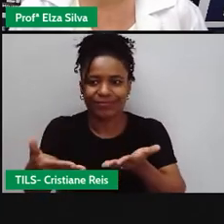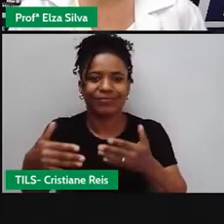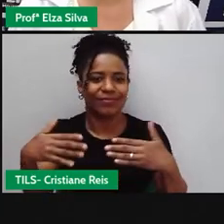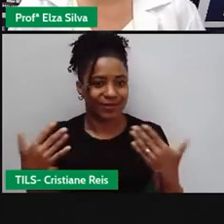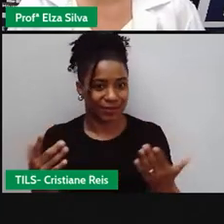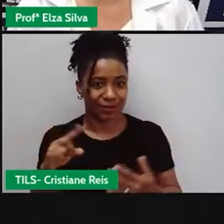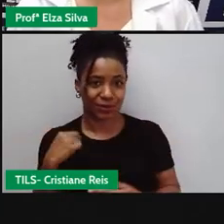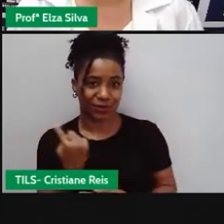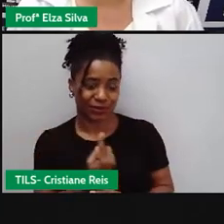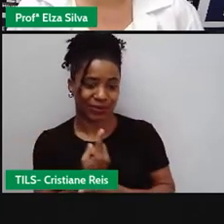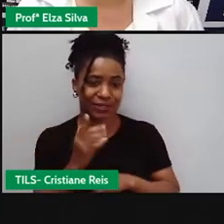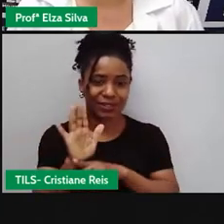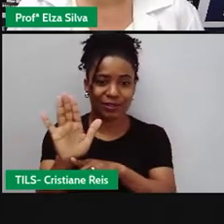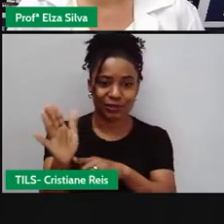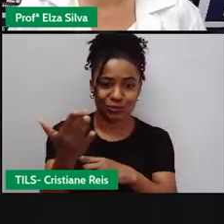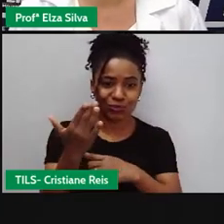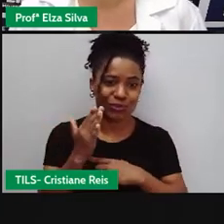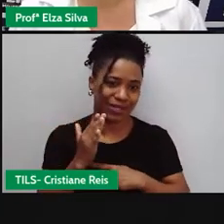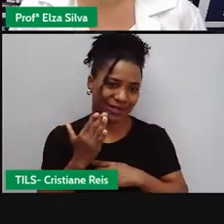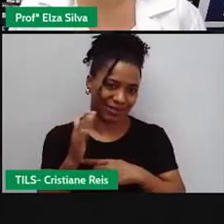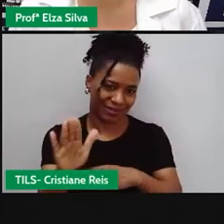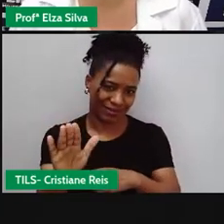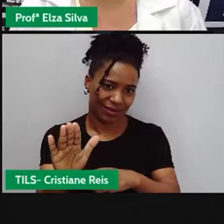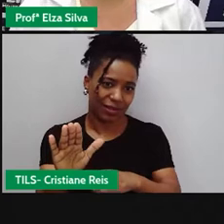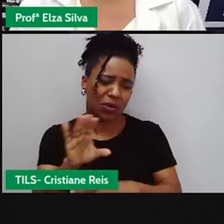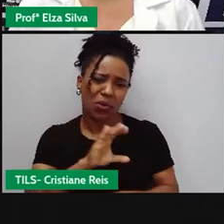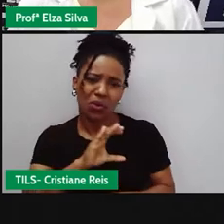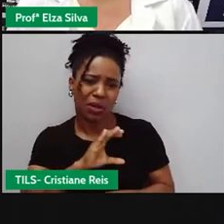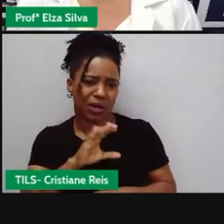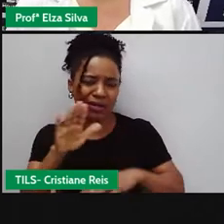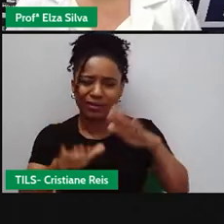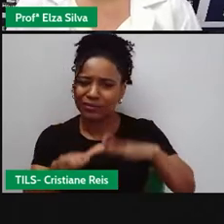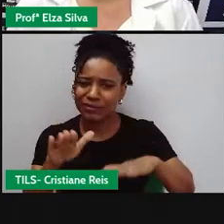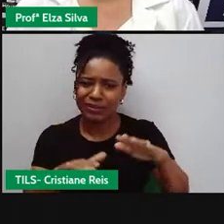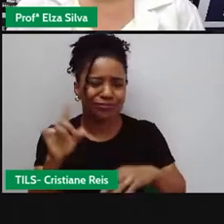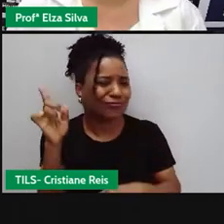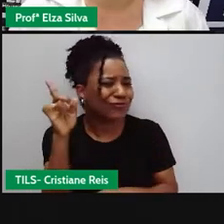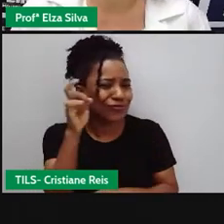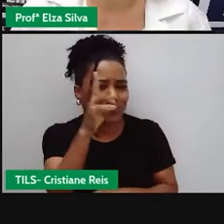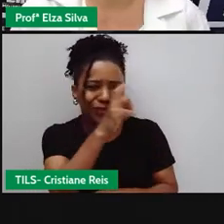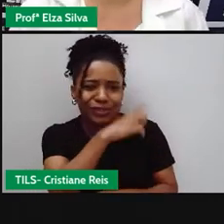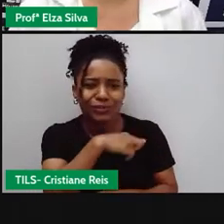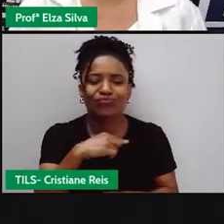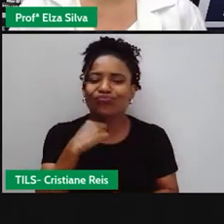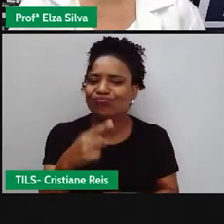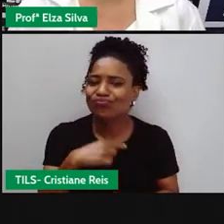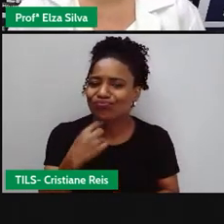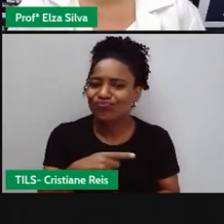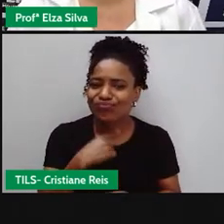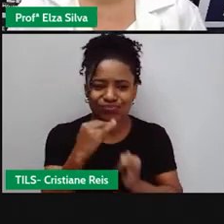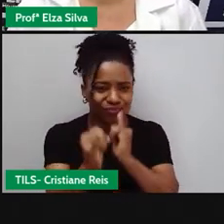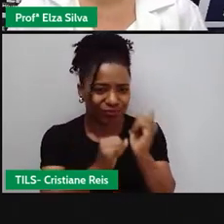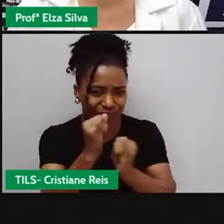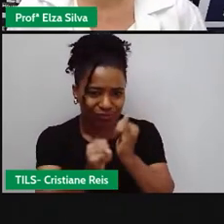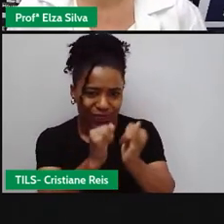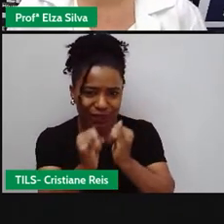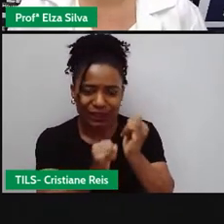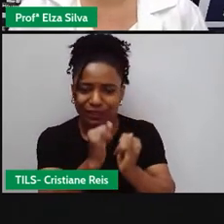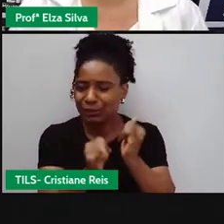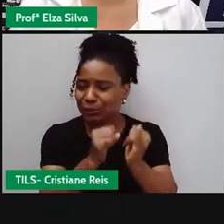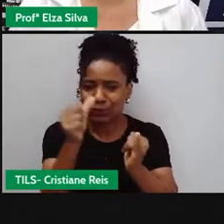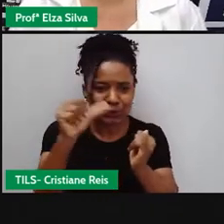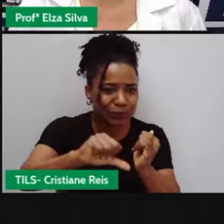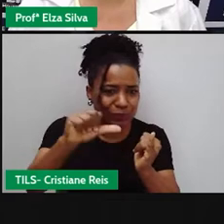vamos ajudar os colegas que, de repente, estão com alguma dificuldade com acesso à internet, alguma